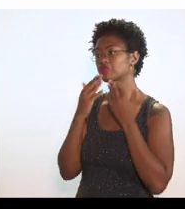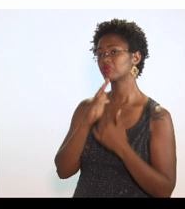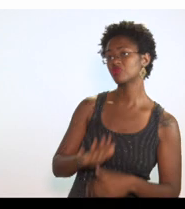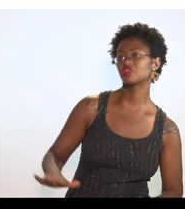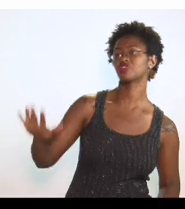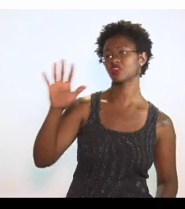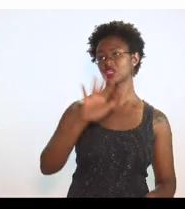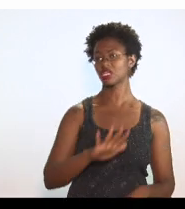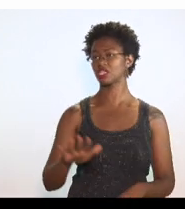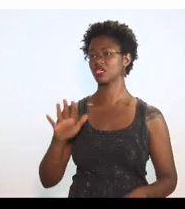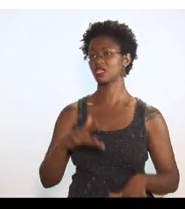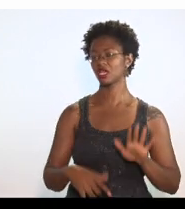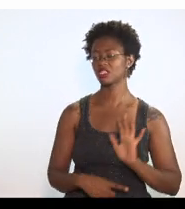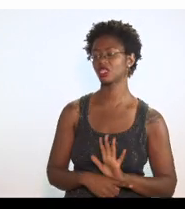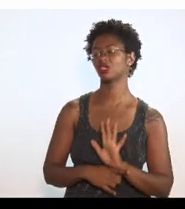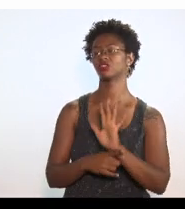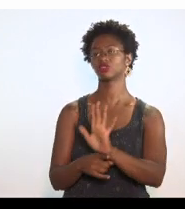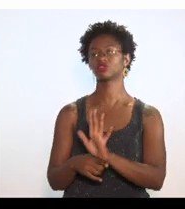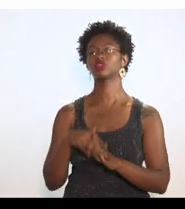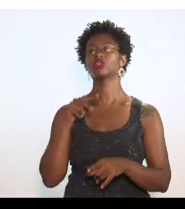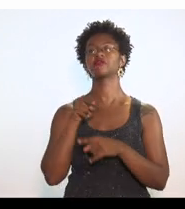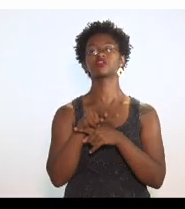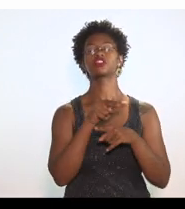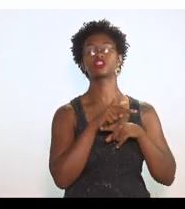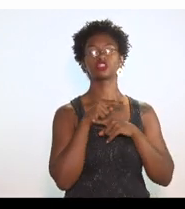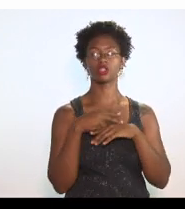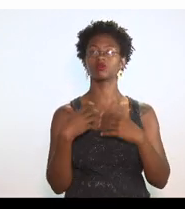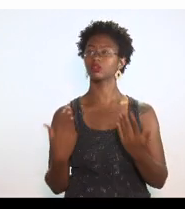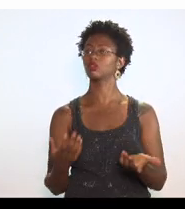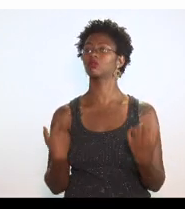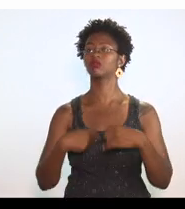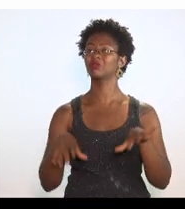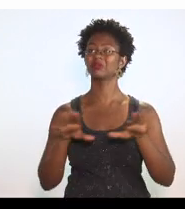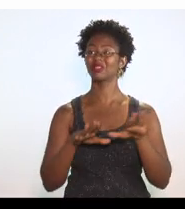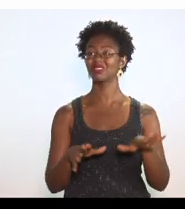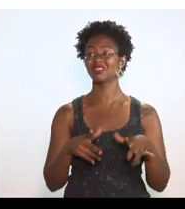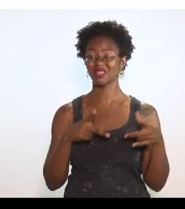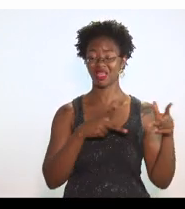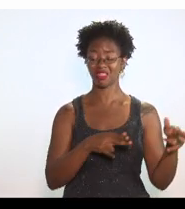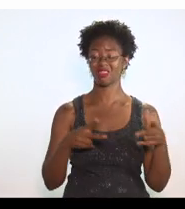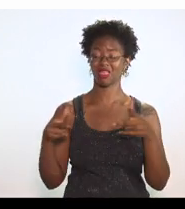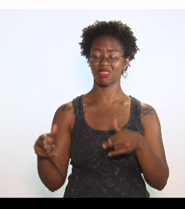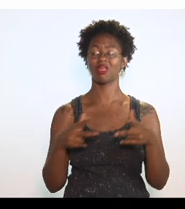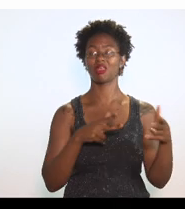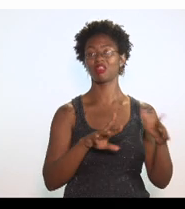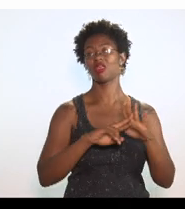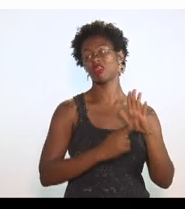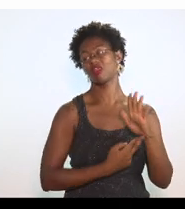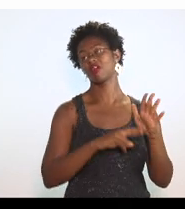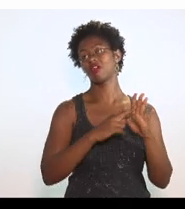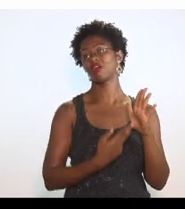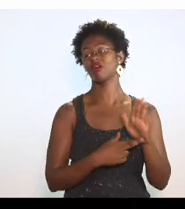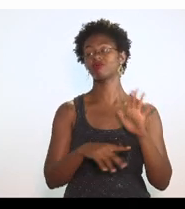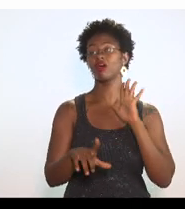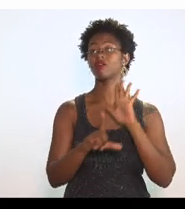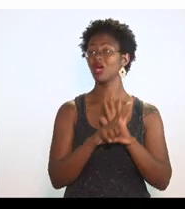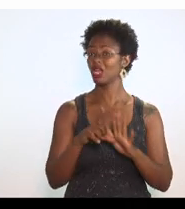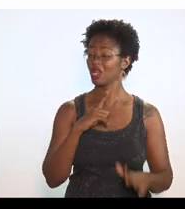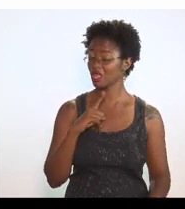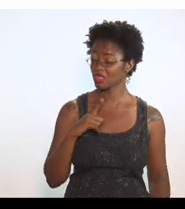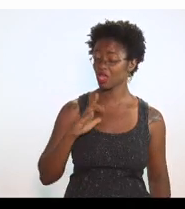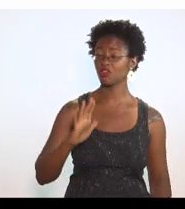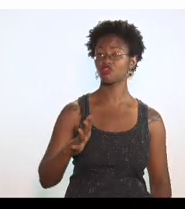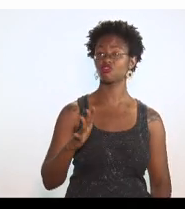fiscais. Então, a gente entende que não tem porquê ter essa sobreposição de normas, na medida em que há uma legislação vigente